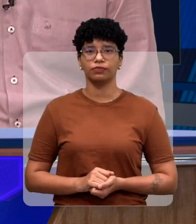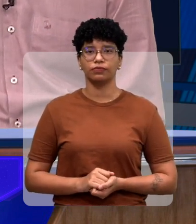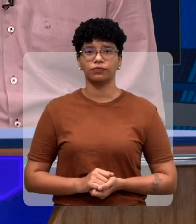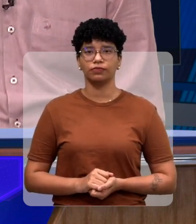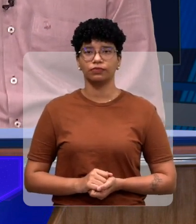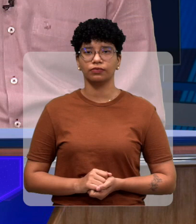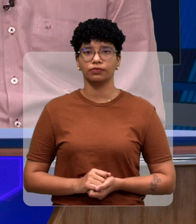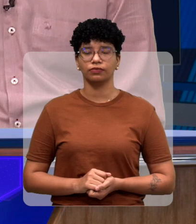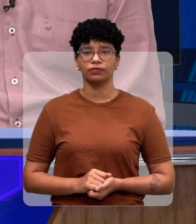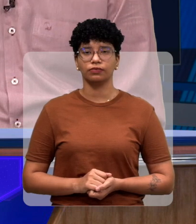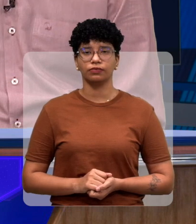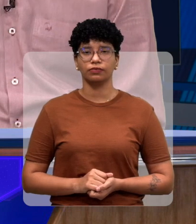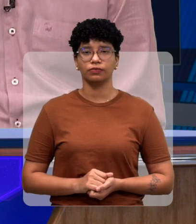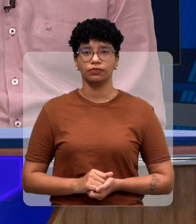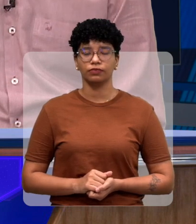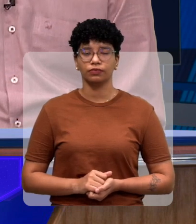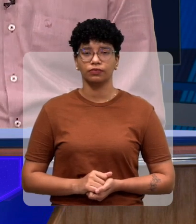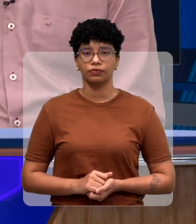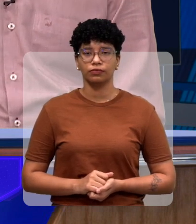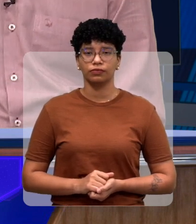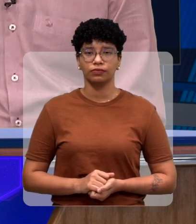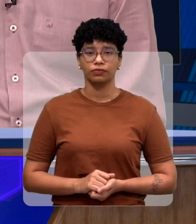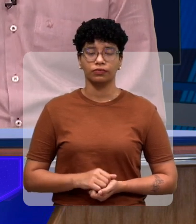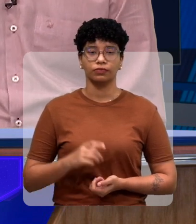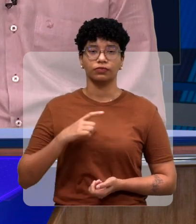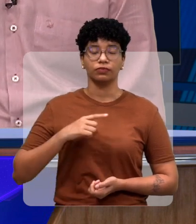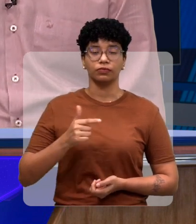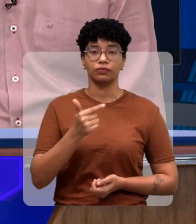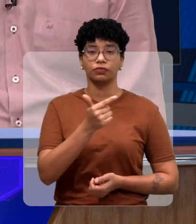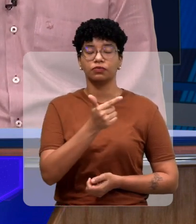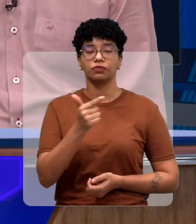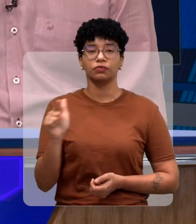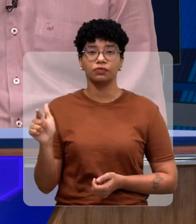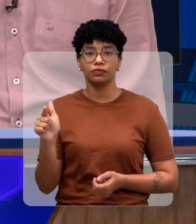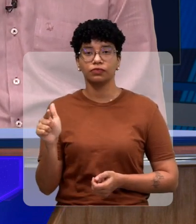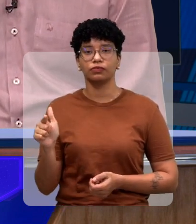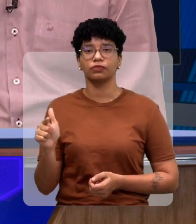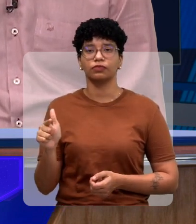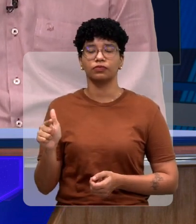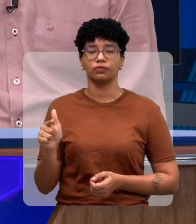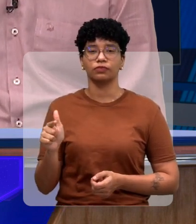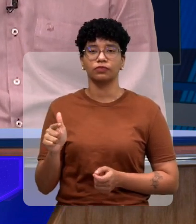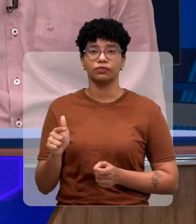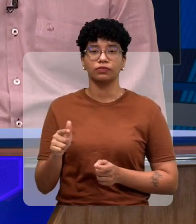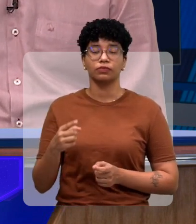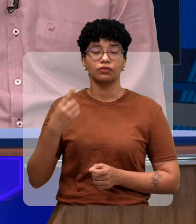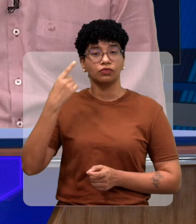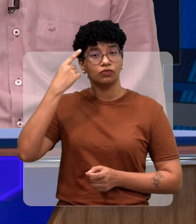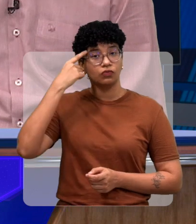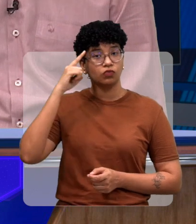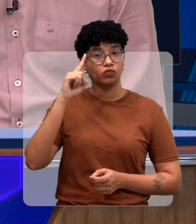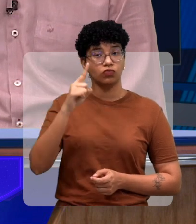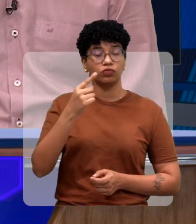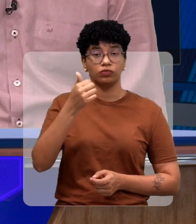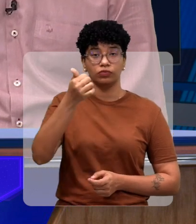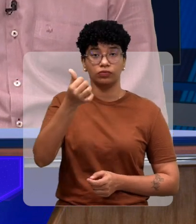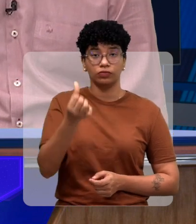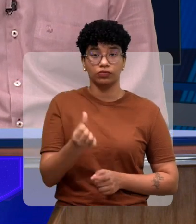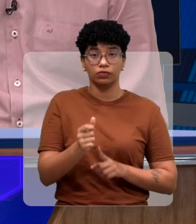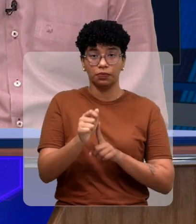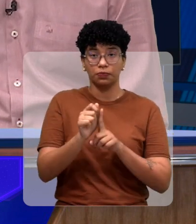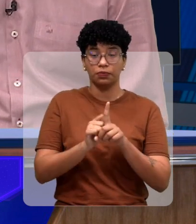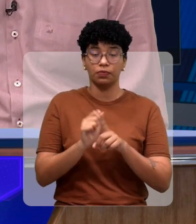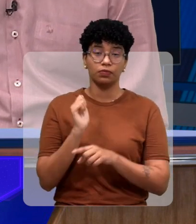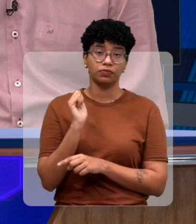tem uma outra coisa no senhor Carlos que está sendo programado por exemplo um no dia 16 de